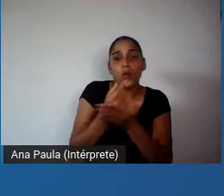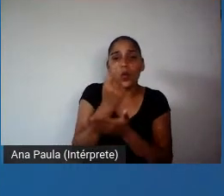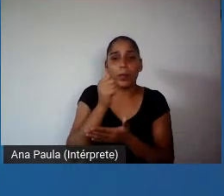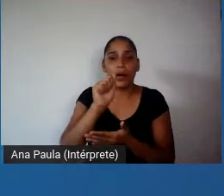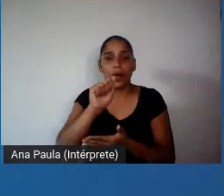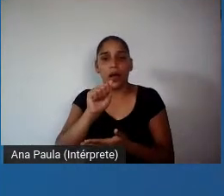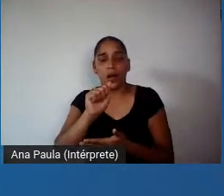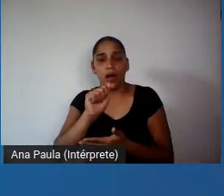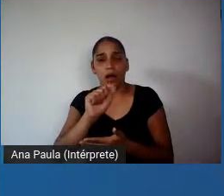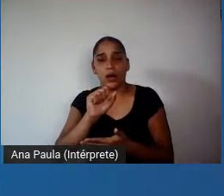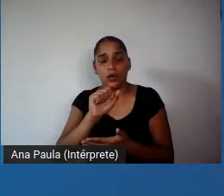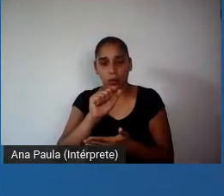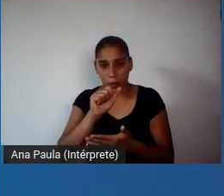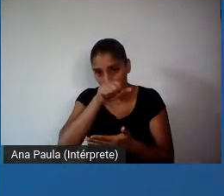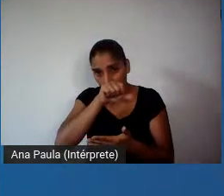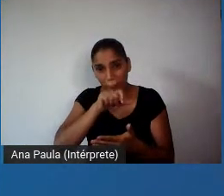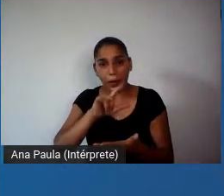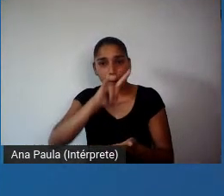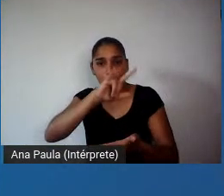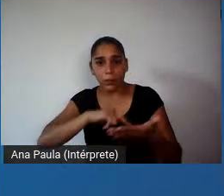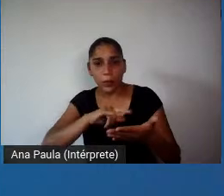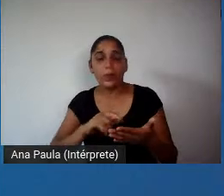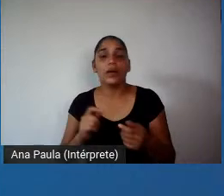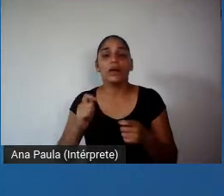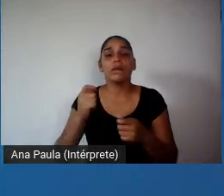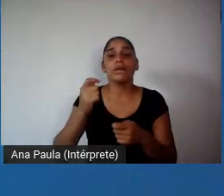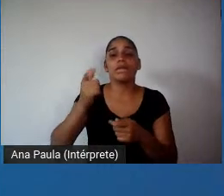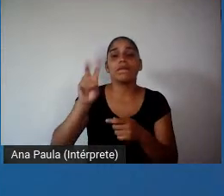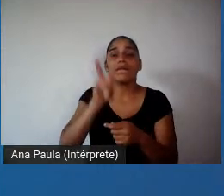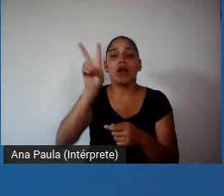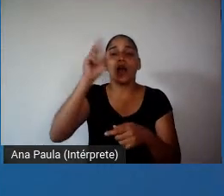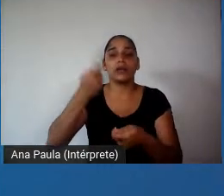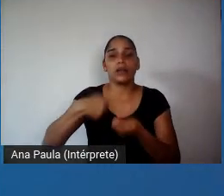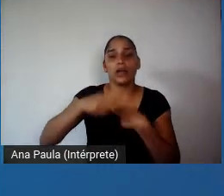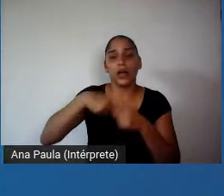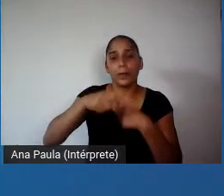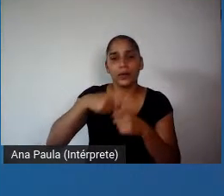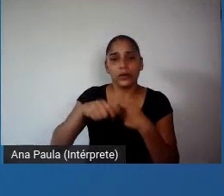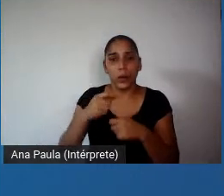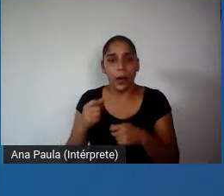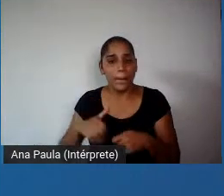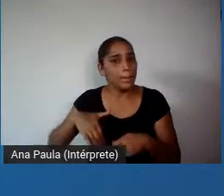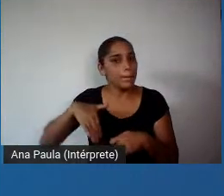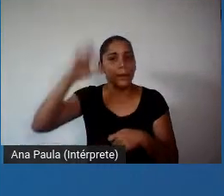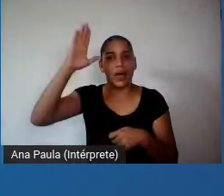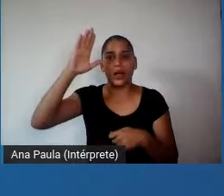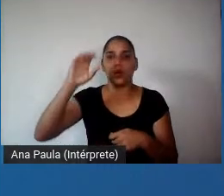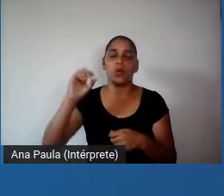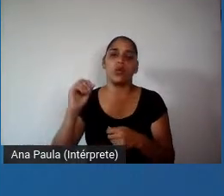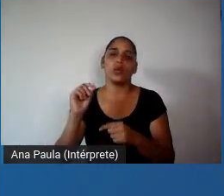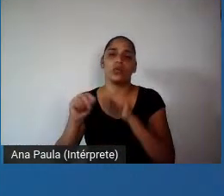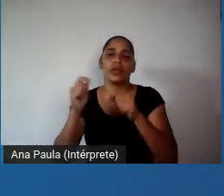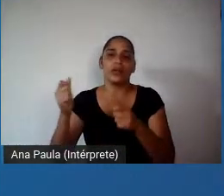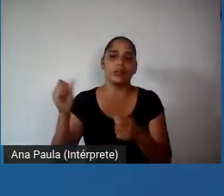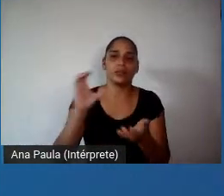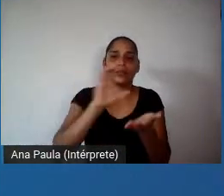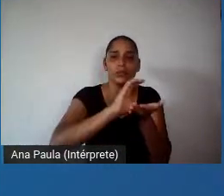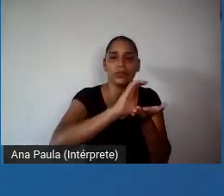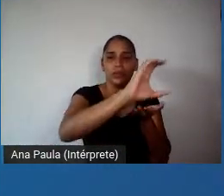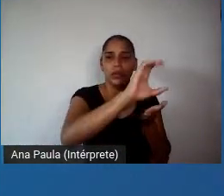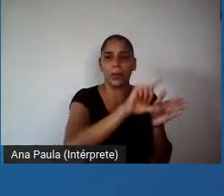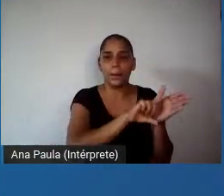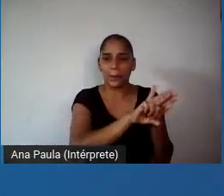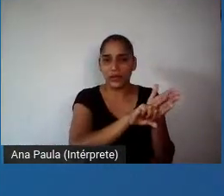para valorizar o próprio capital foi maior do que todo o gasto de pesquisa e desenvolvimento em 14%.